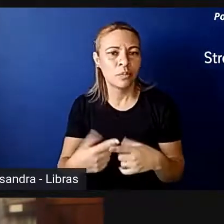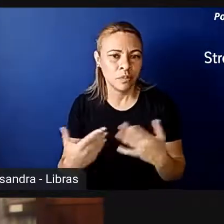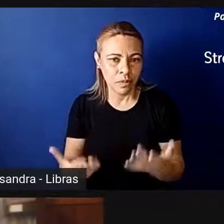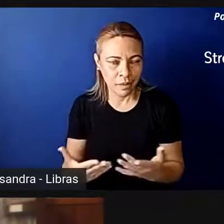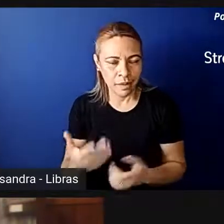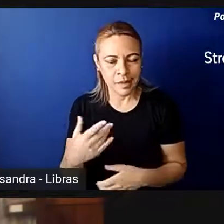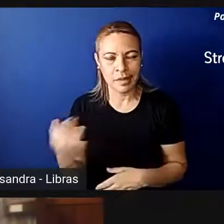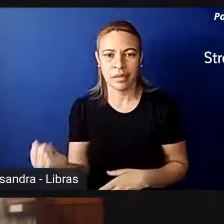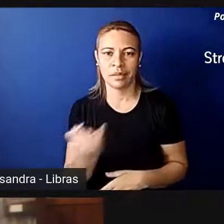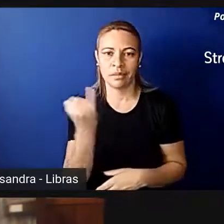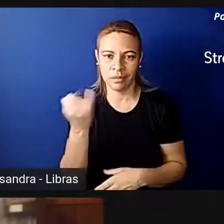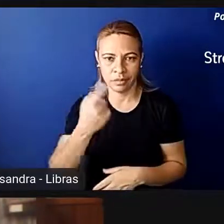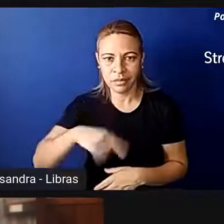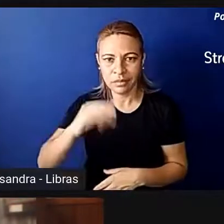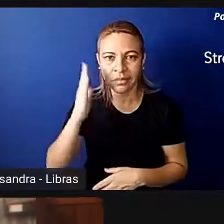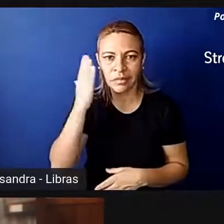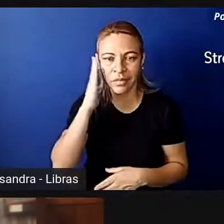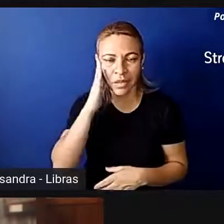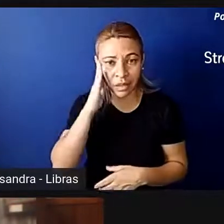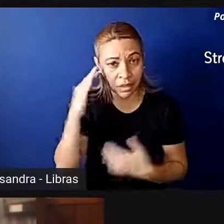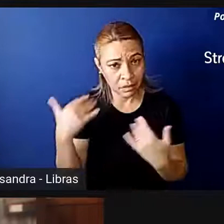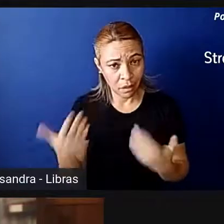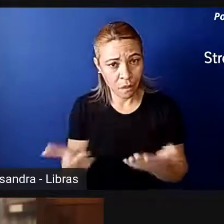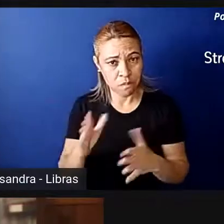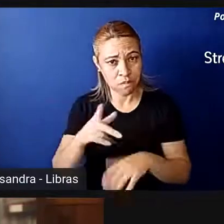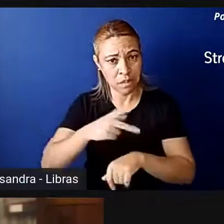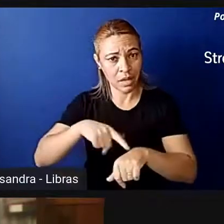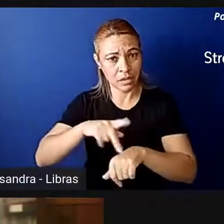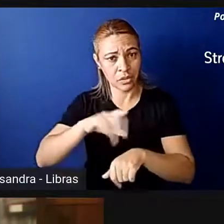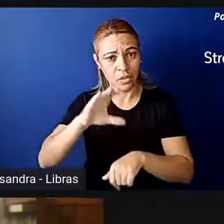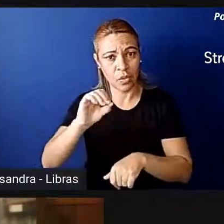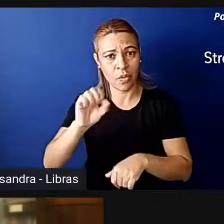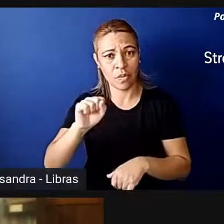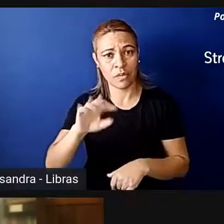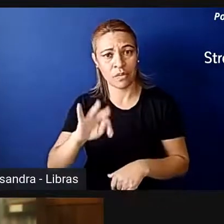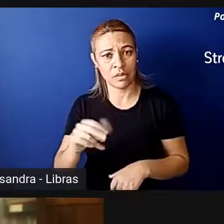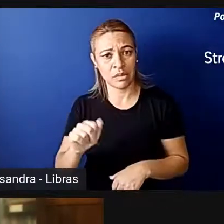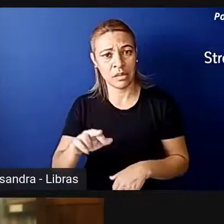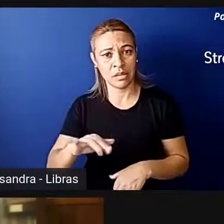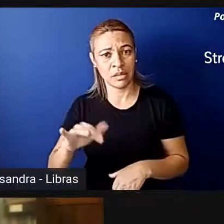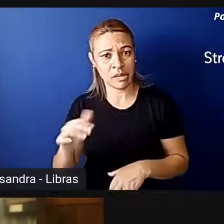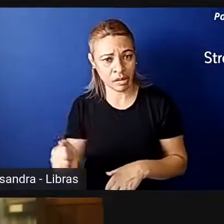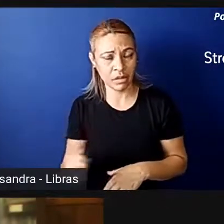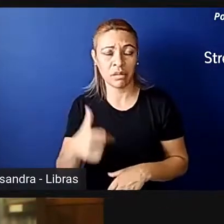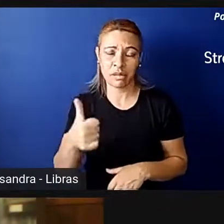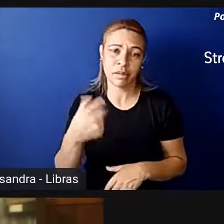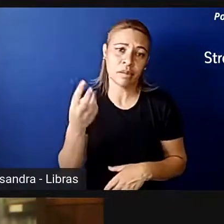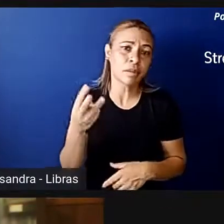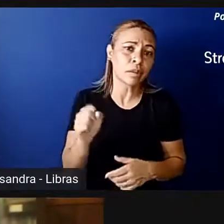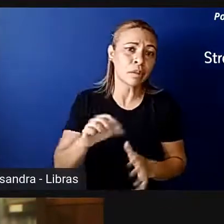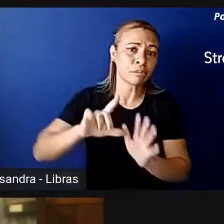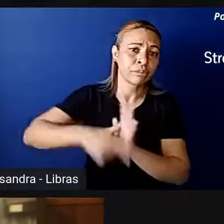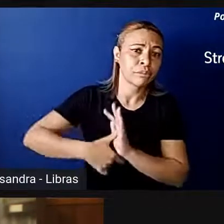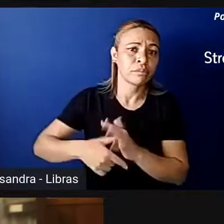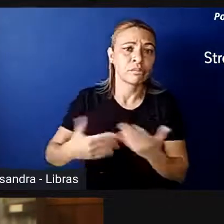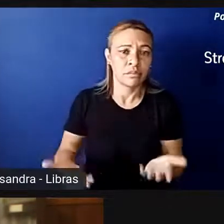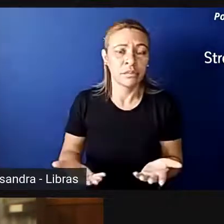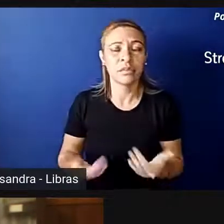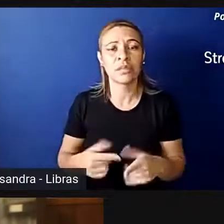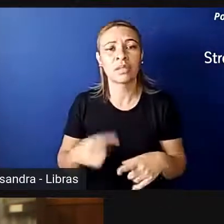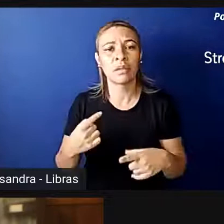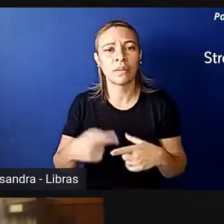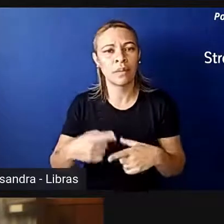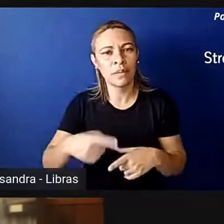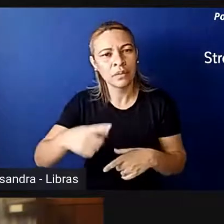que hoje a Costa Rica está em 12º lugar no ranking mundial, e o Brasil em 138. E então, a gente